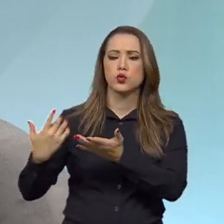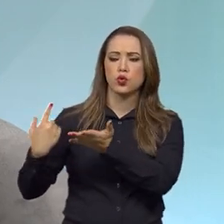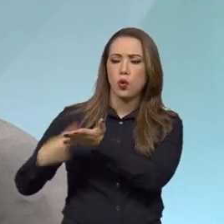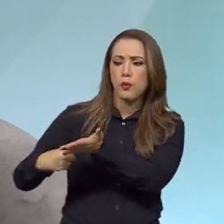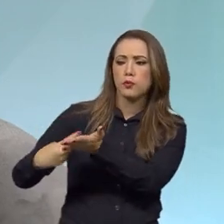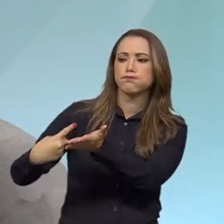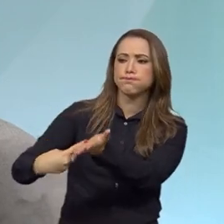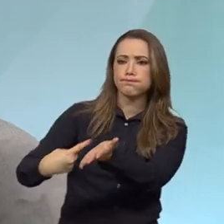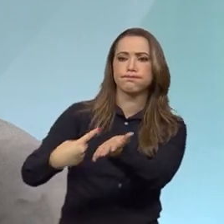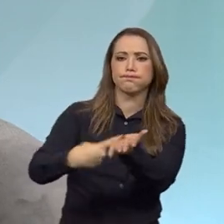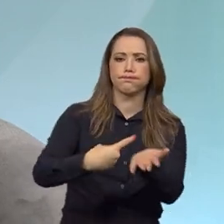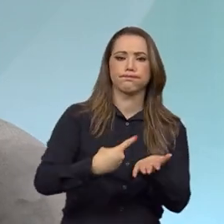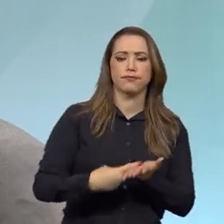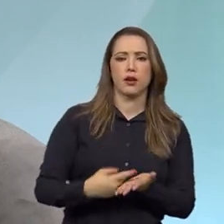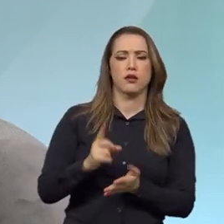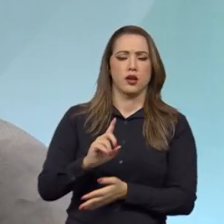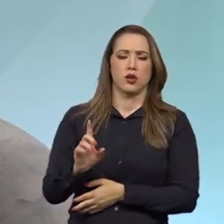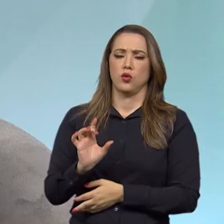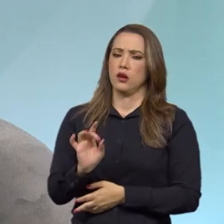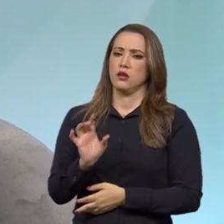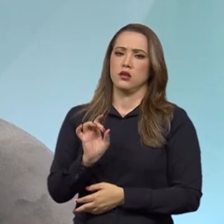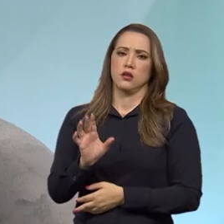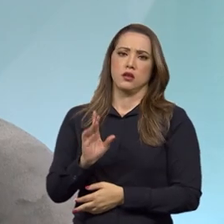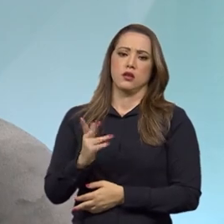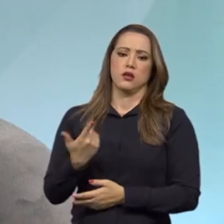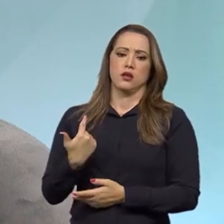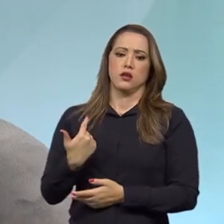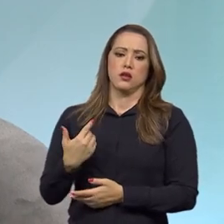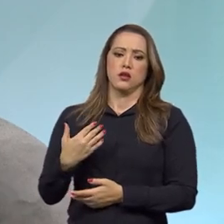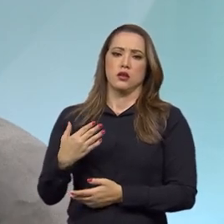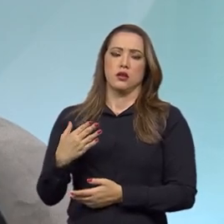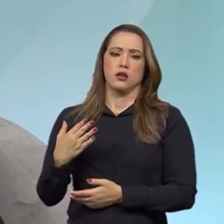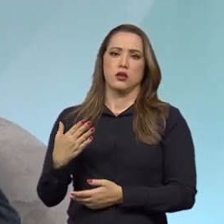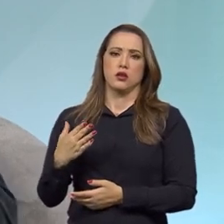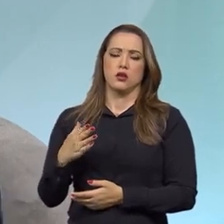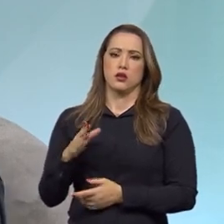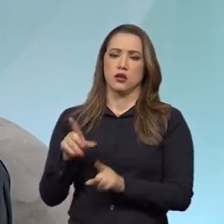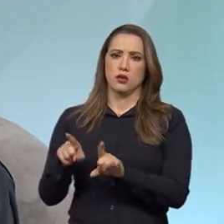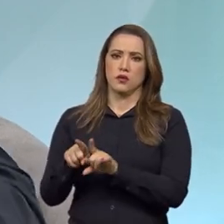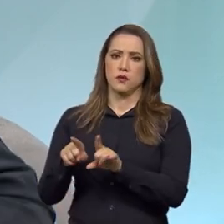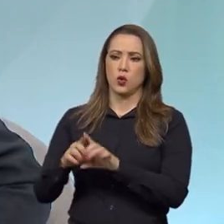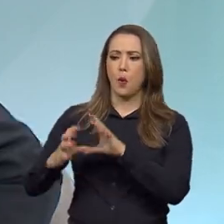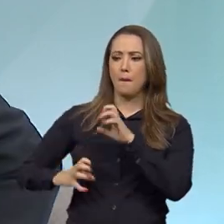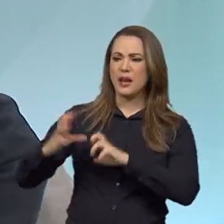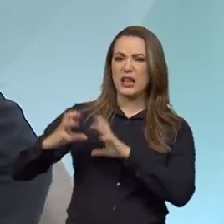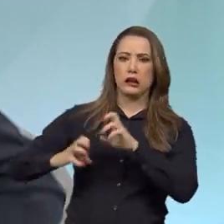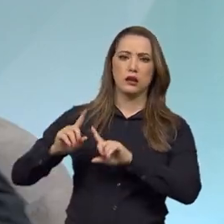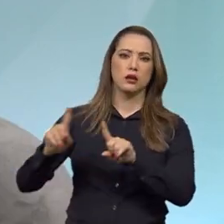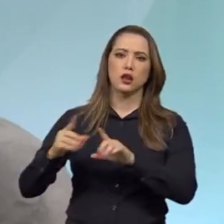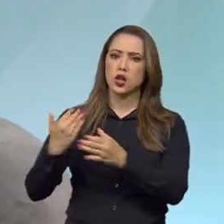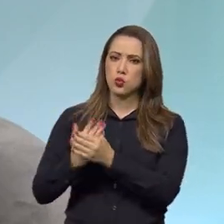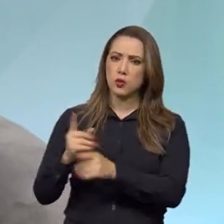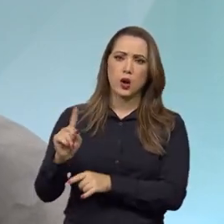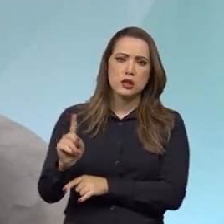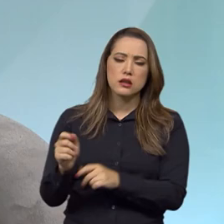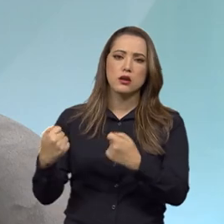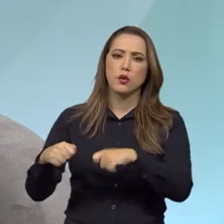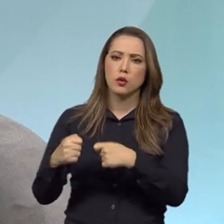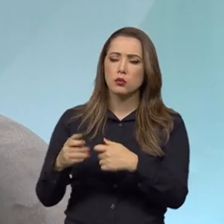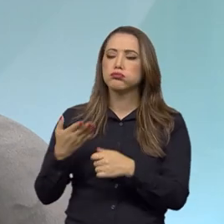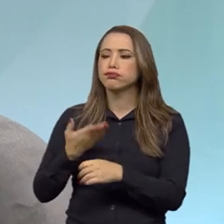processo que não é só com polos, com lead, com briga judicial, vamos dizer assim, mas é um processo